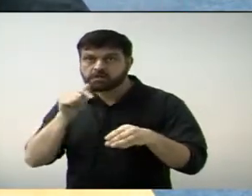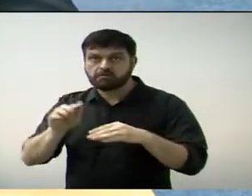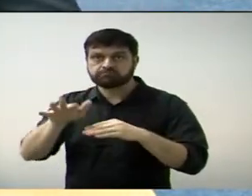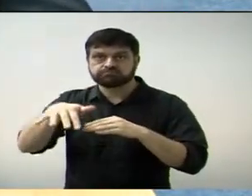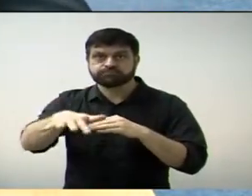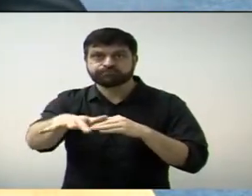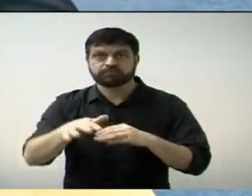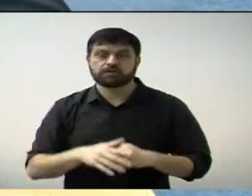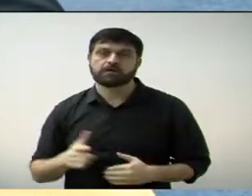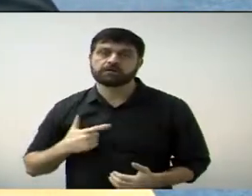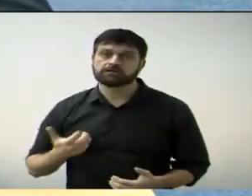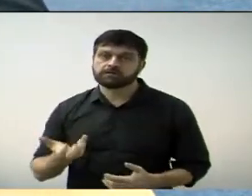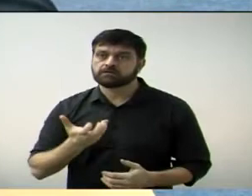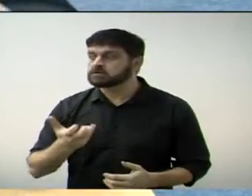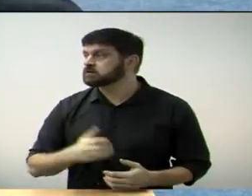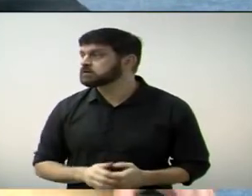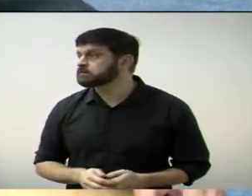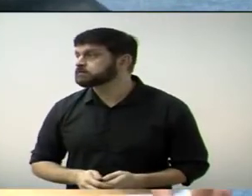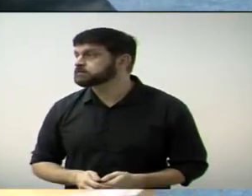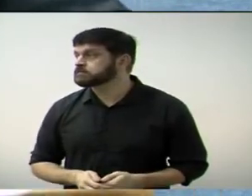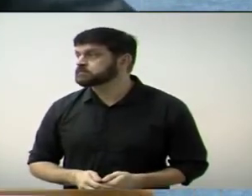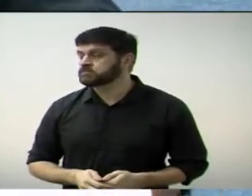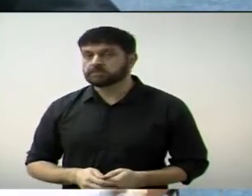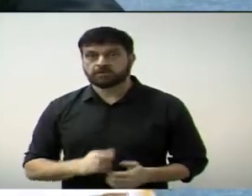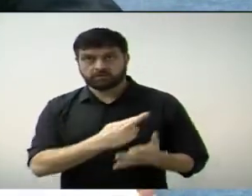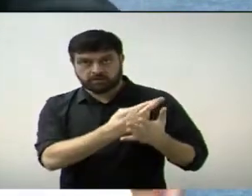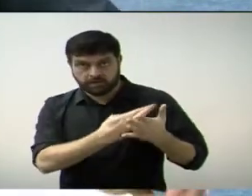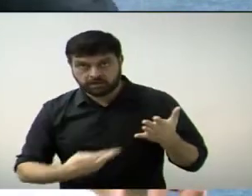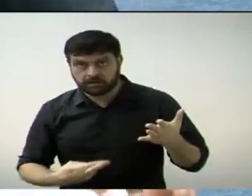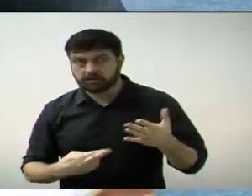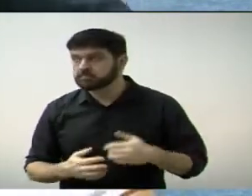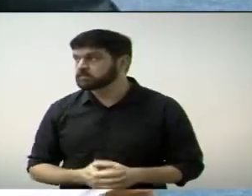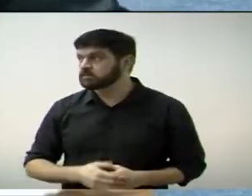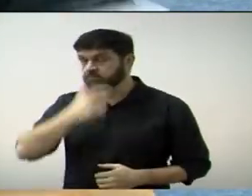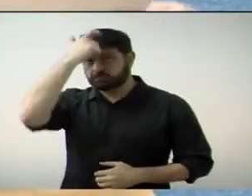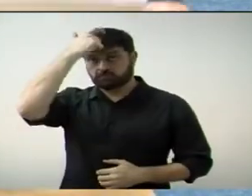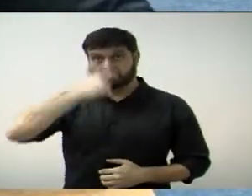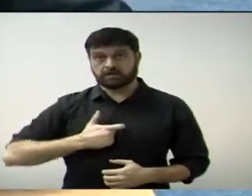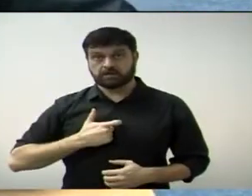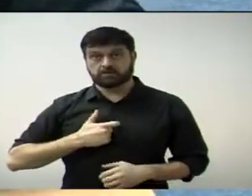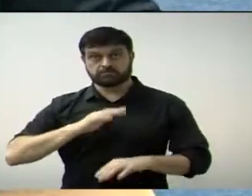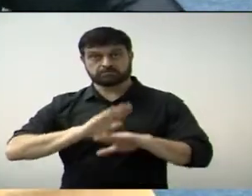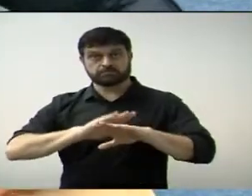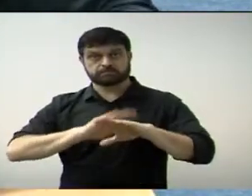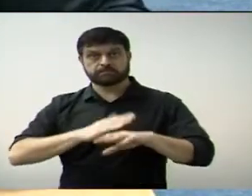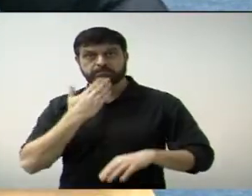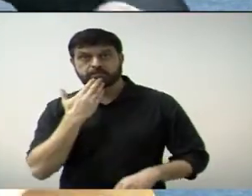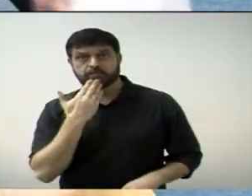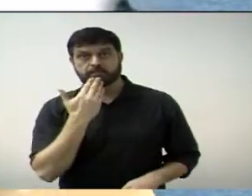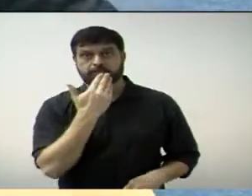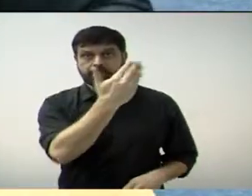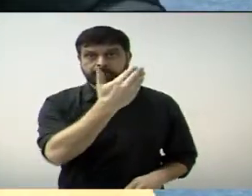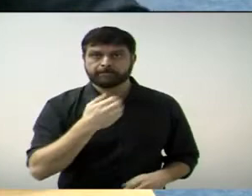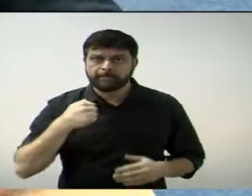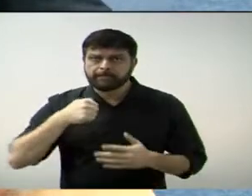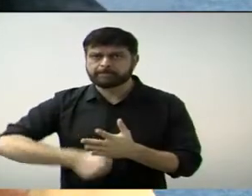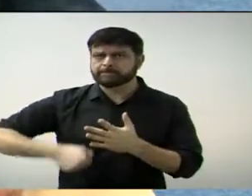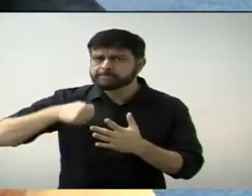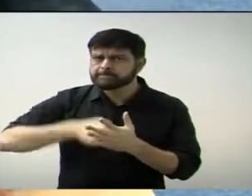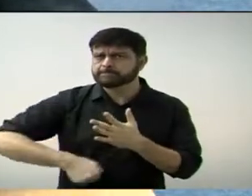cidade. E sobre os requerimentos nossos, deste vereador, pedindo a cobrança